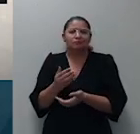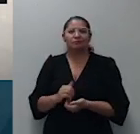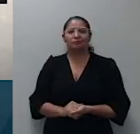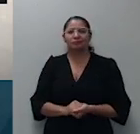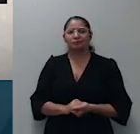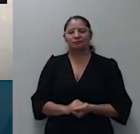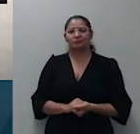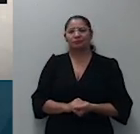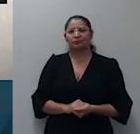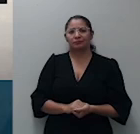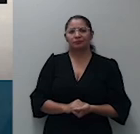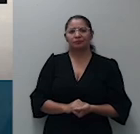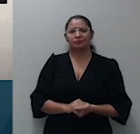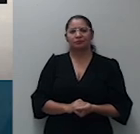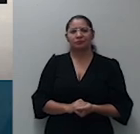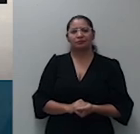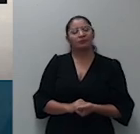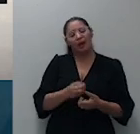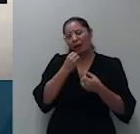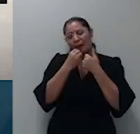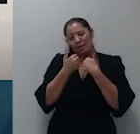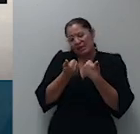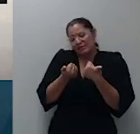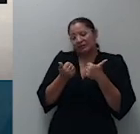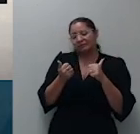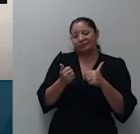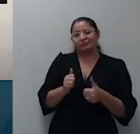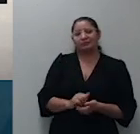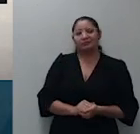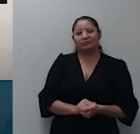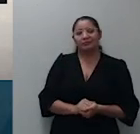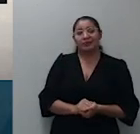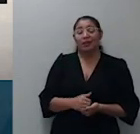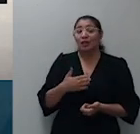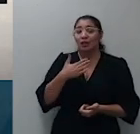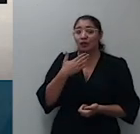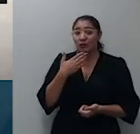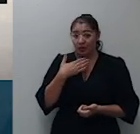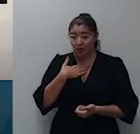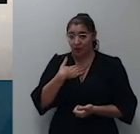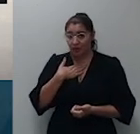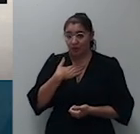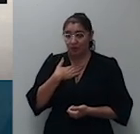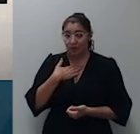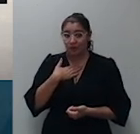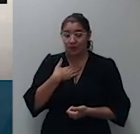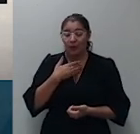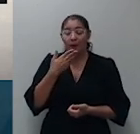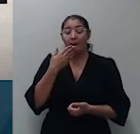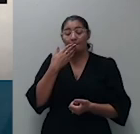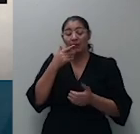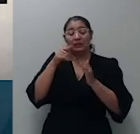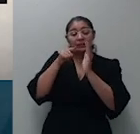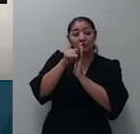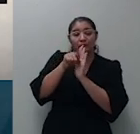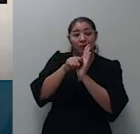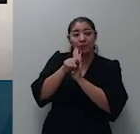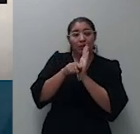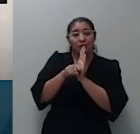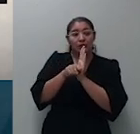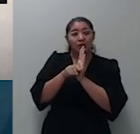ah bem resolvido então eu vou pedir aos colegas uma preferência em relação aos de pauta que já vem adiados